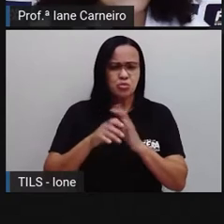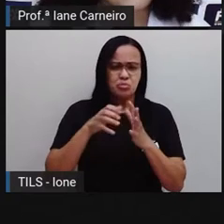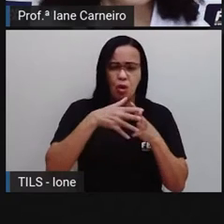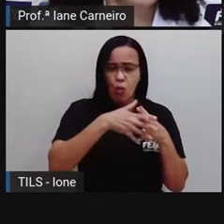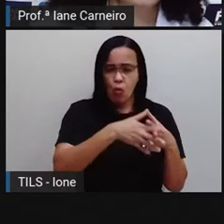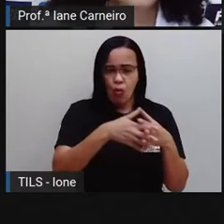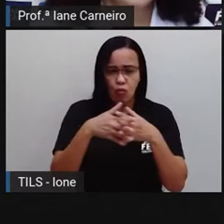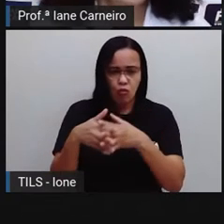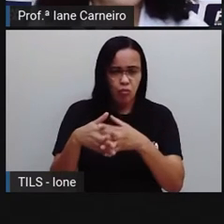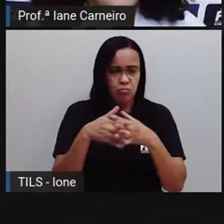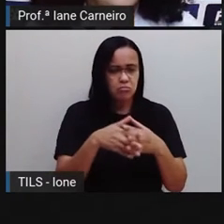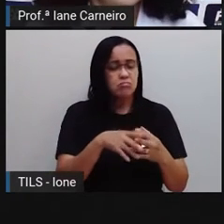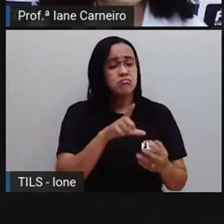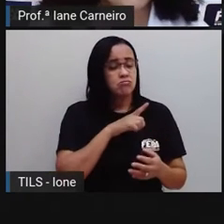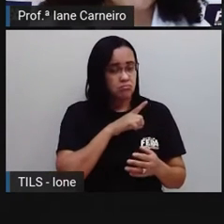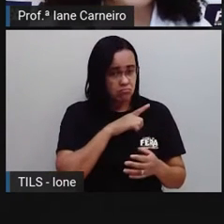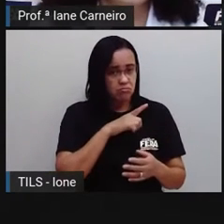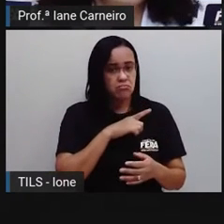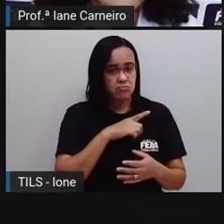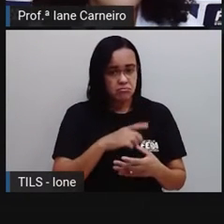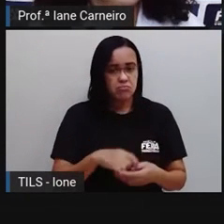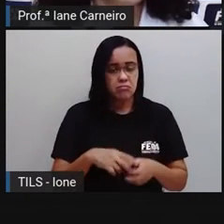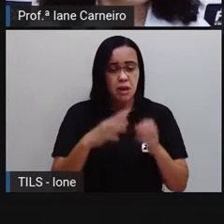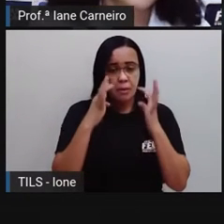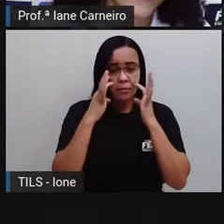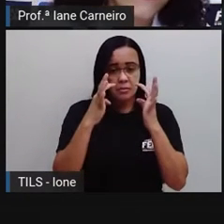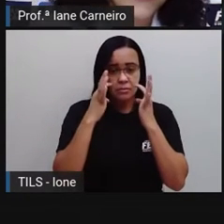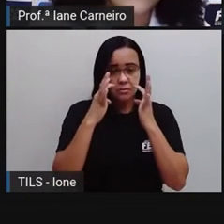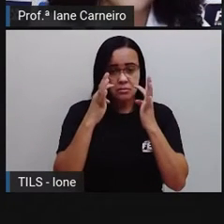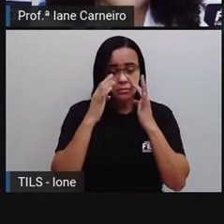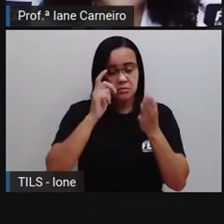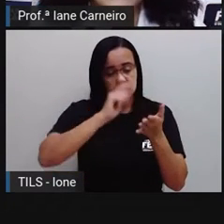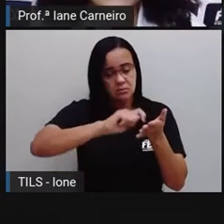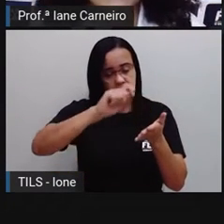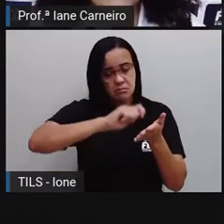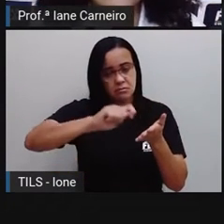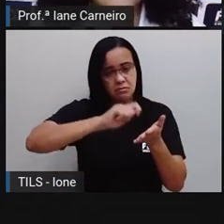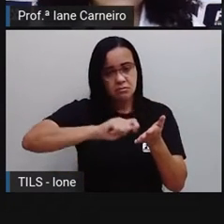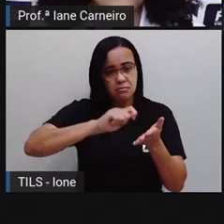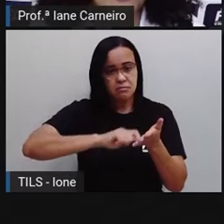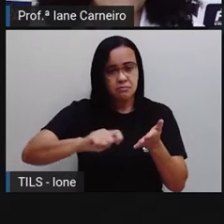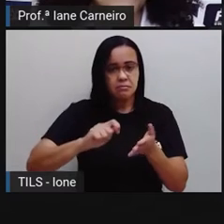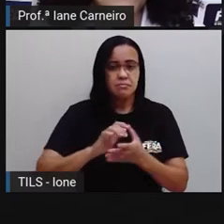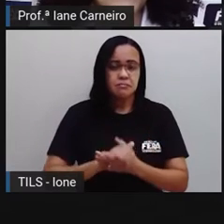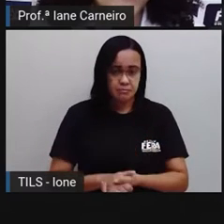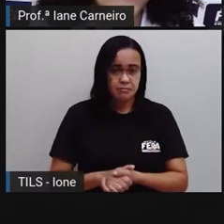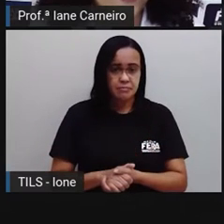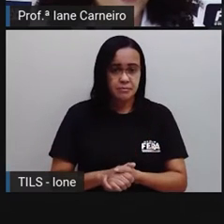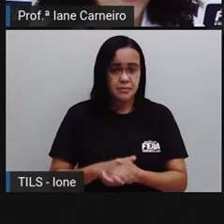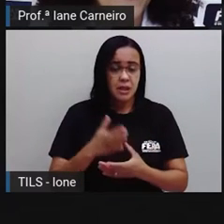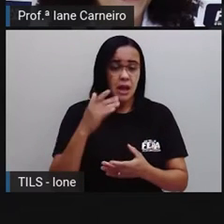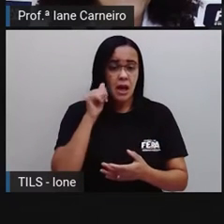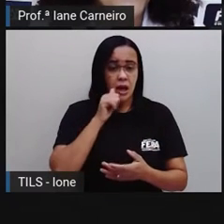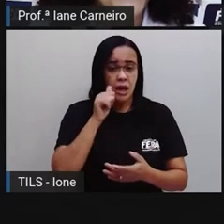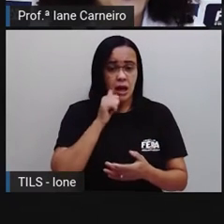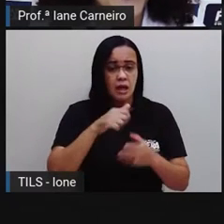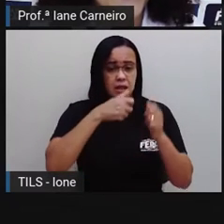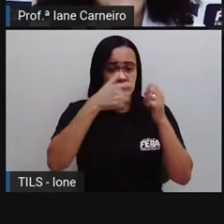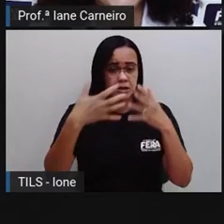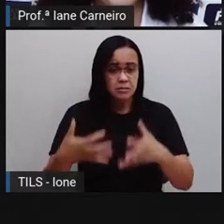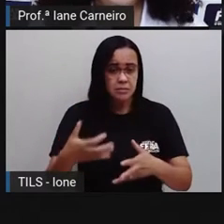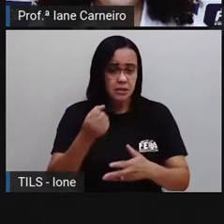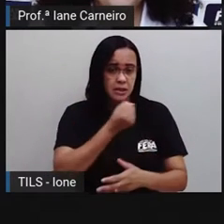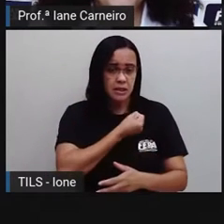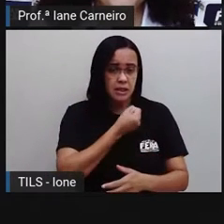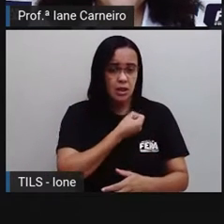escola mesmo, tá? De vocês observarem o que estão escrevendo. E aqui a Ruth Rocha, na página 8, ela ainda coloca a palavra dia,